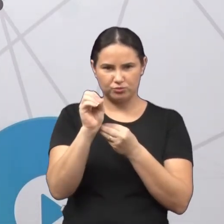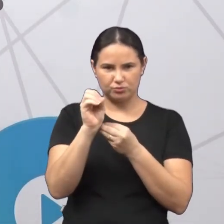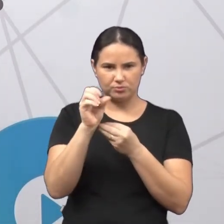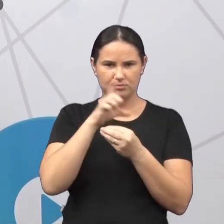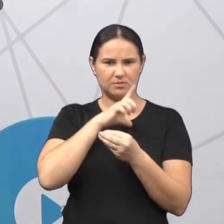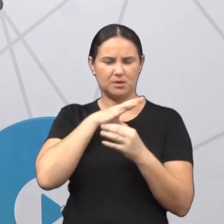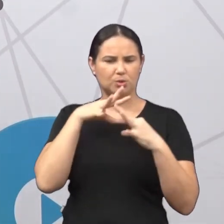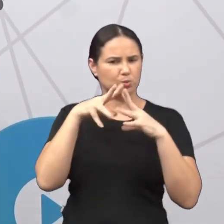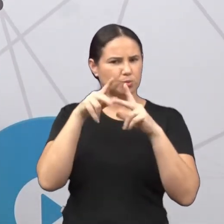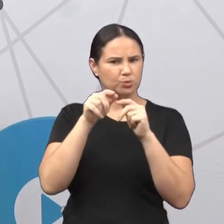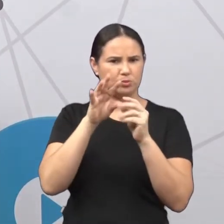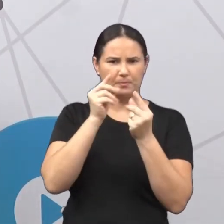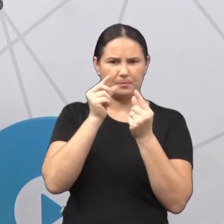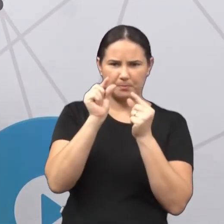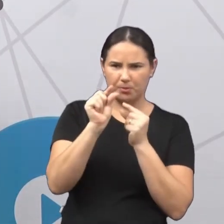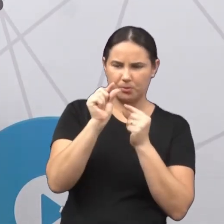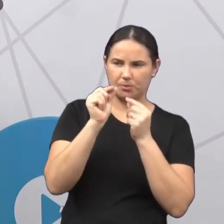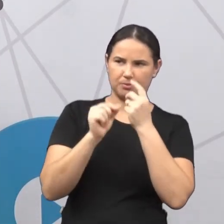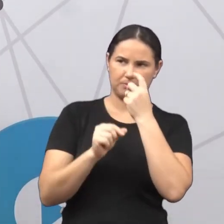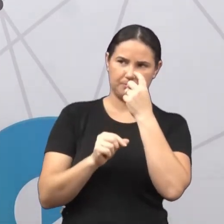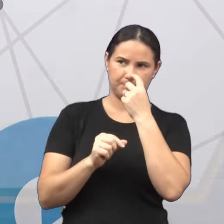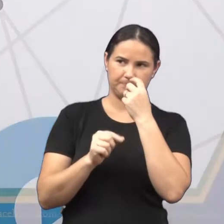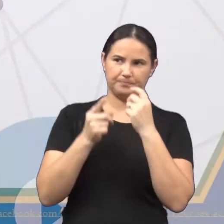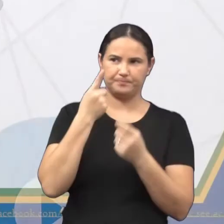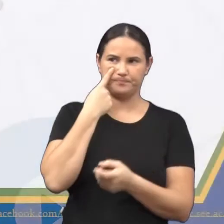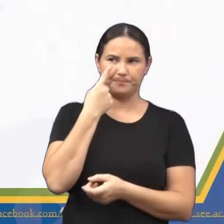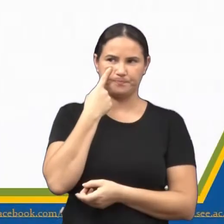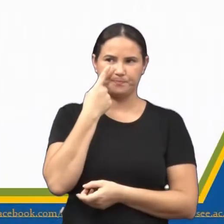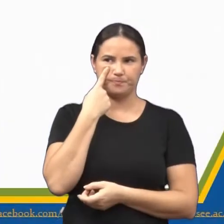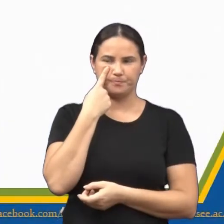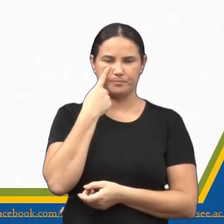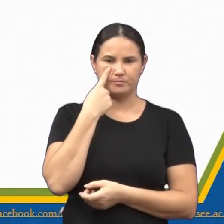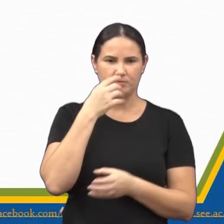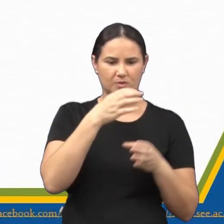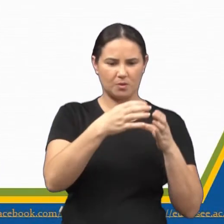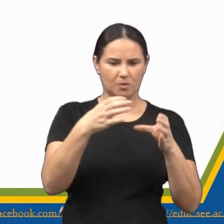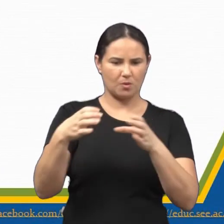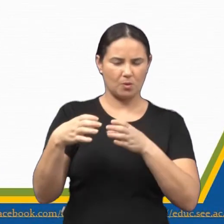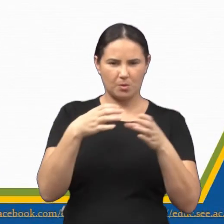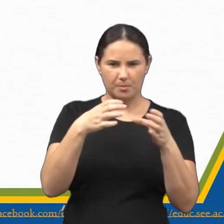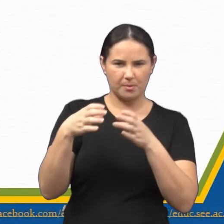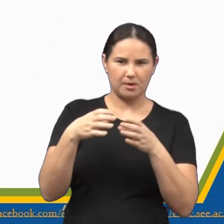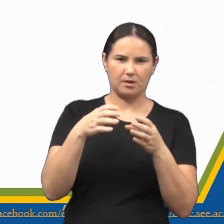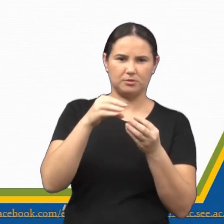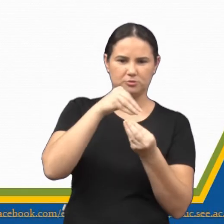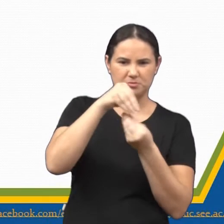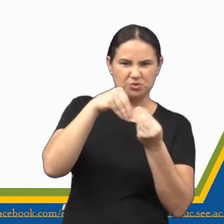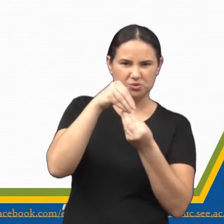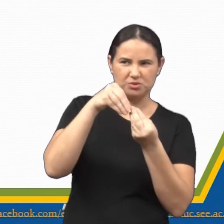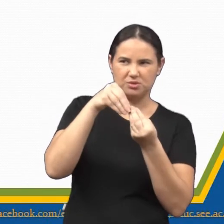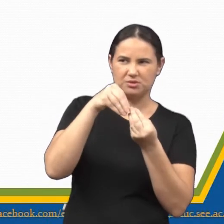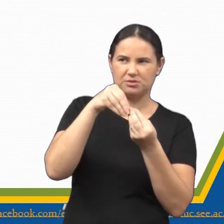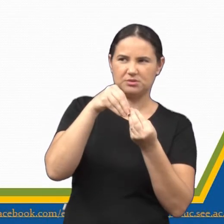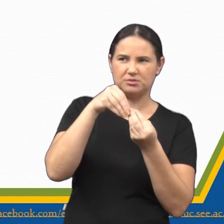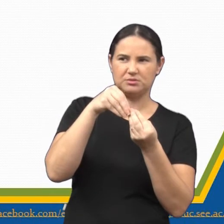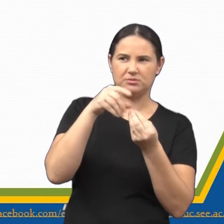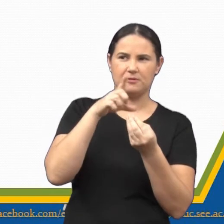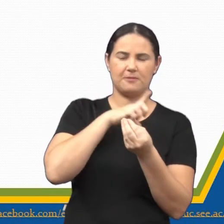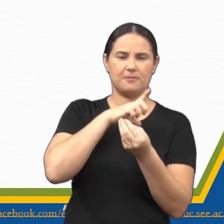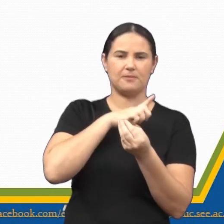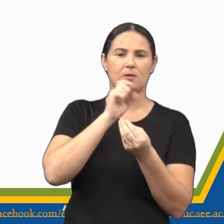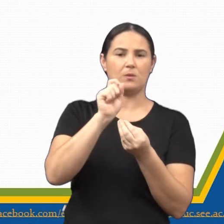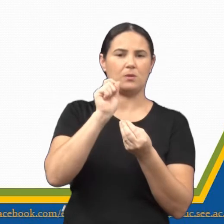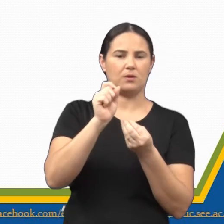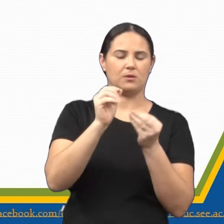Ó, lê comigo. Acompanha comigo a leitura. Os bairros mistos são aqueles caracterizados pela presença de residências,